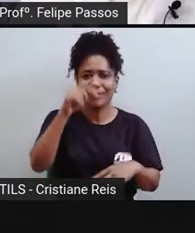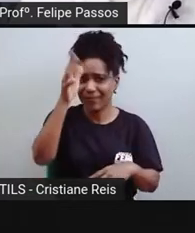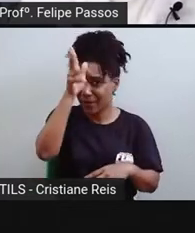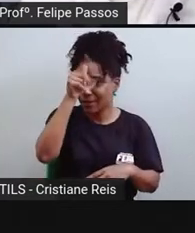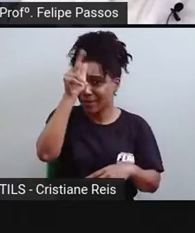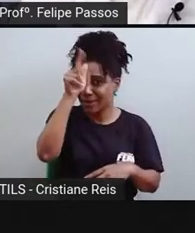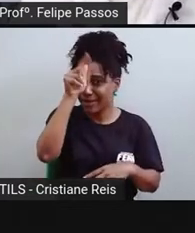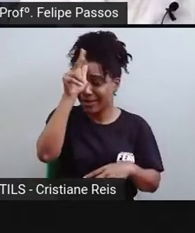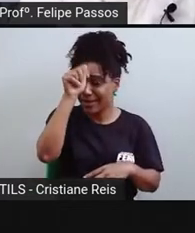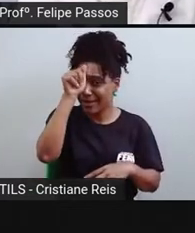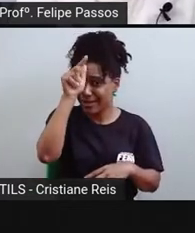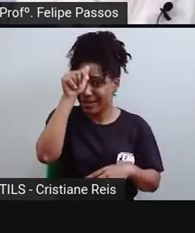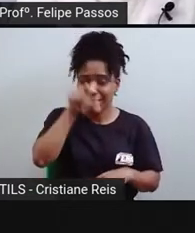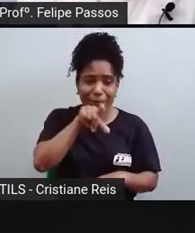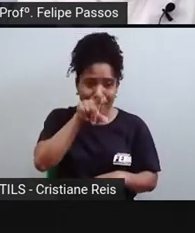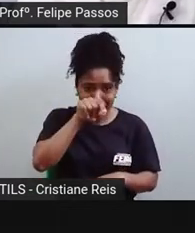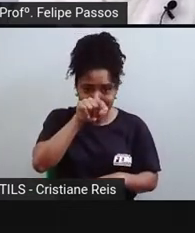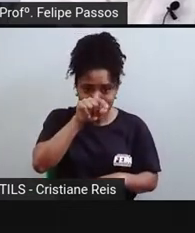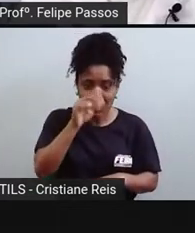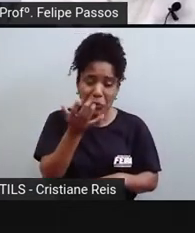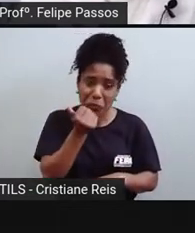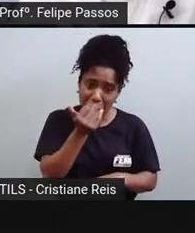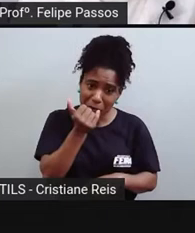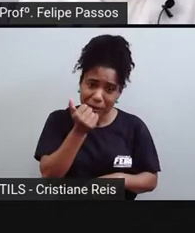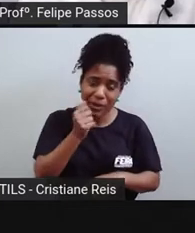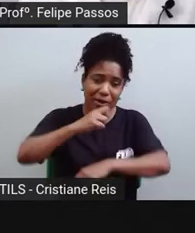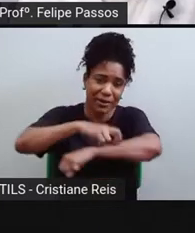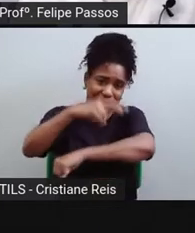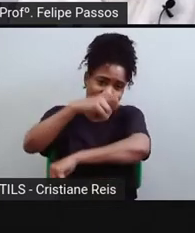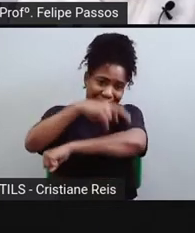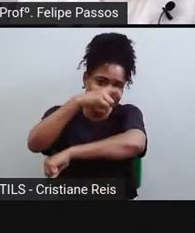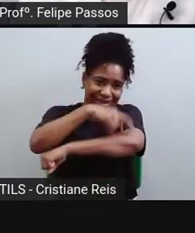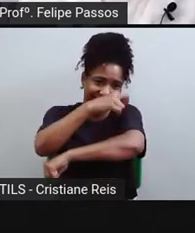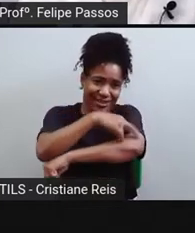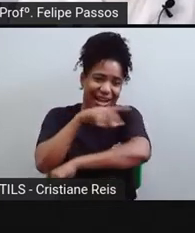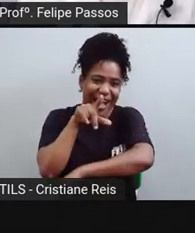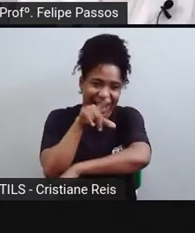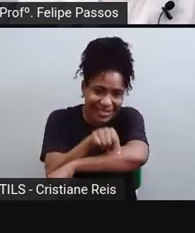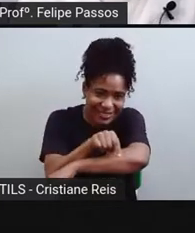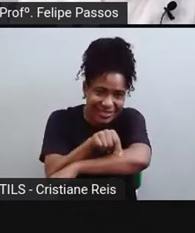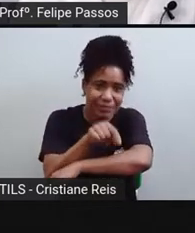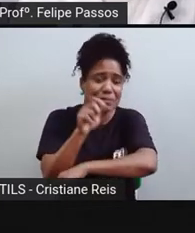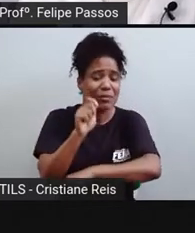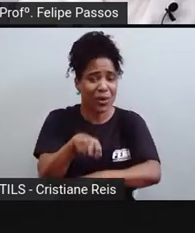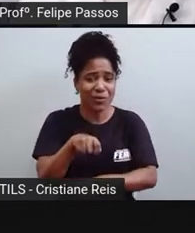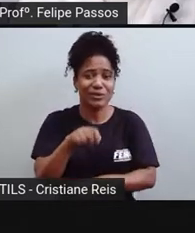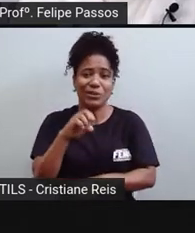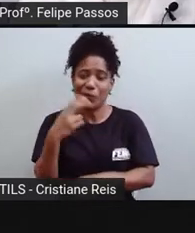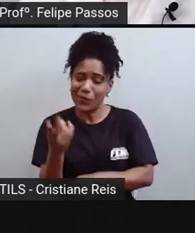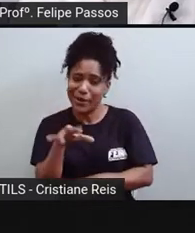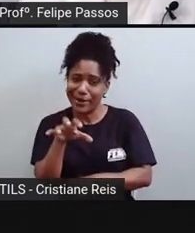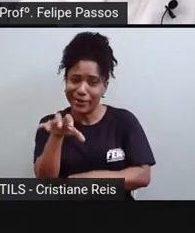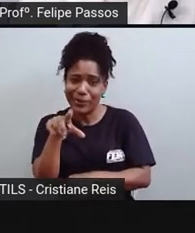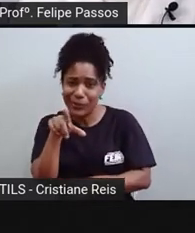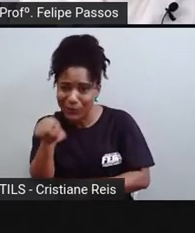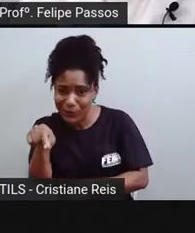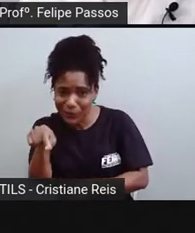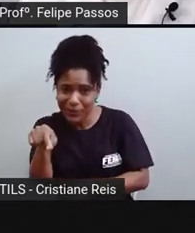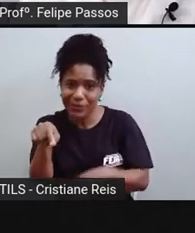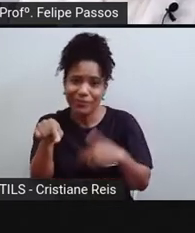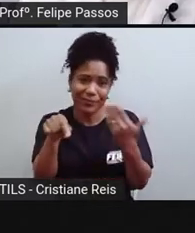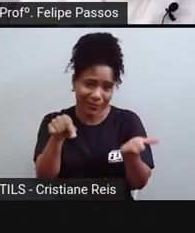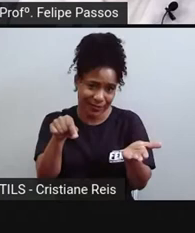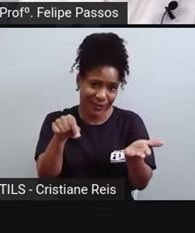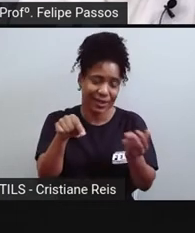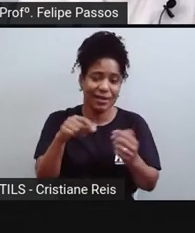gafanhoto ou ela pode comer a aranha. Então a energia vai passando, passando, passando. Tem uma cobra que pode comer ou esse coelho ou